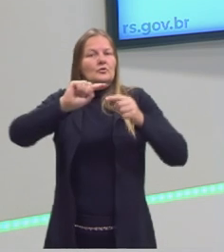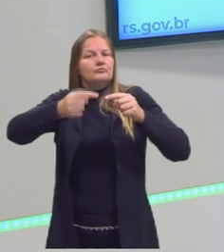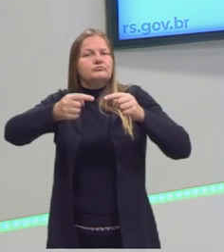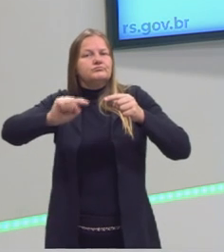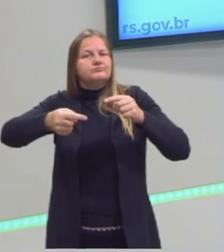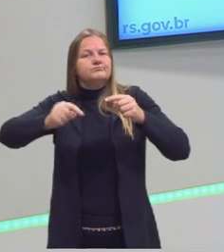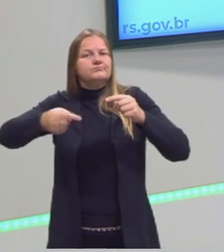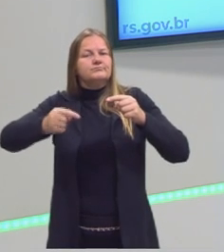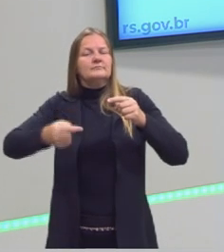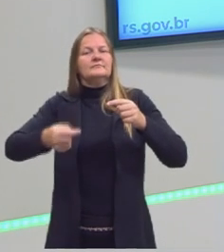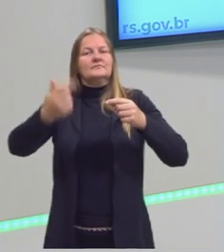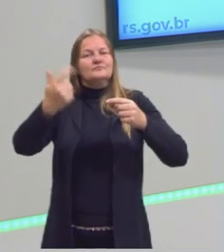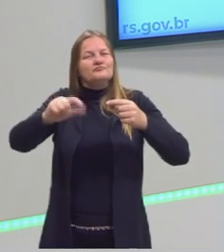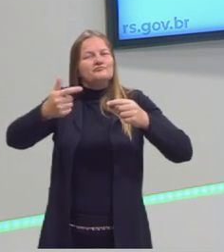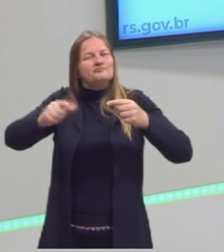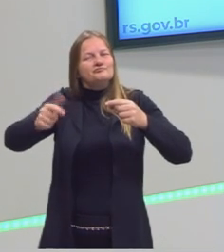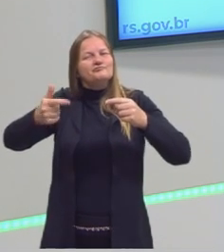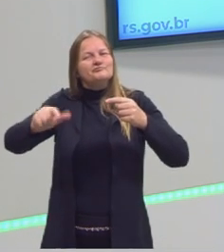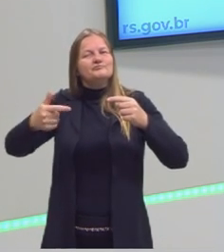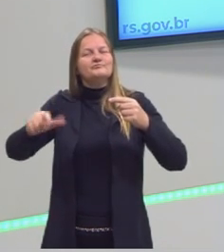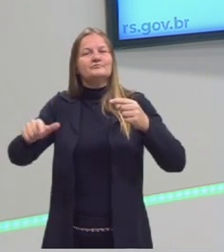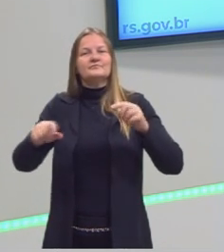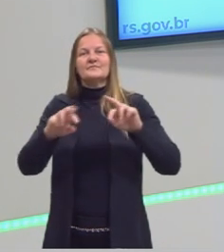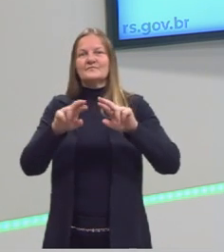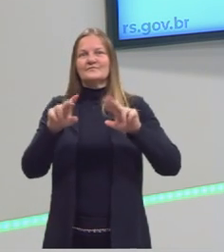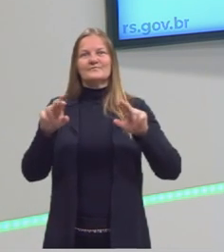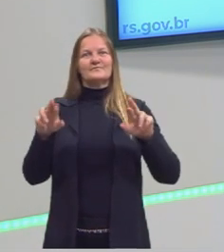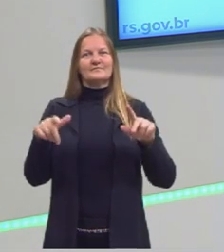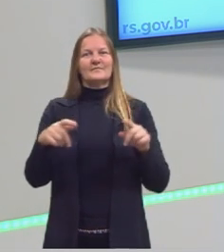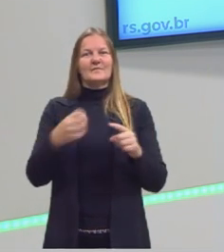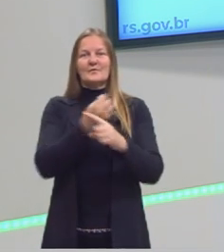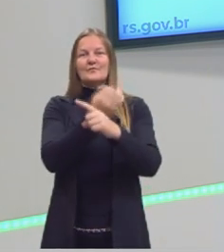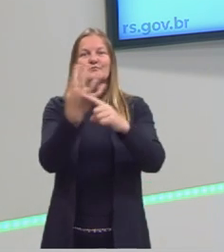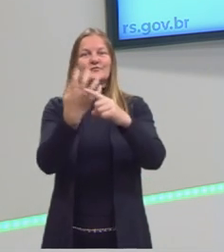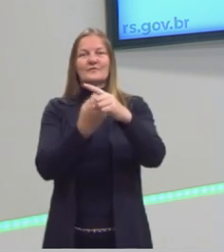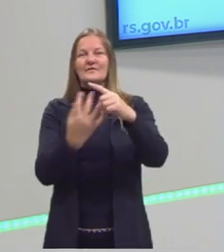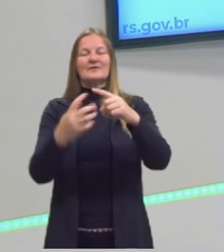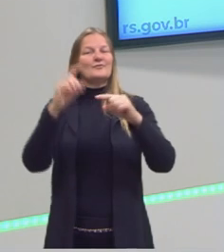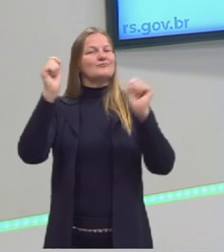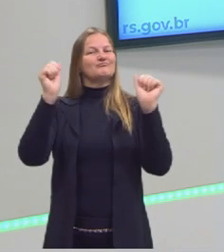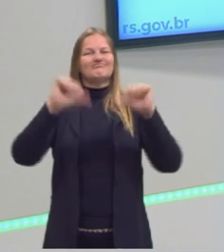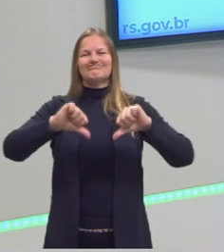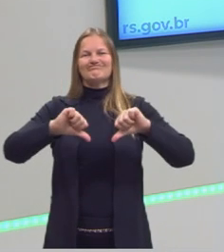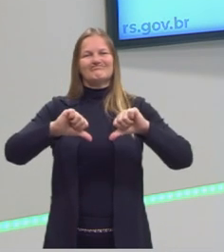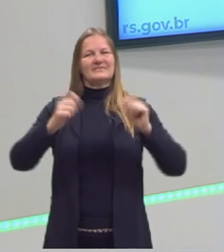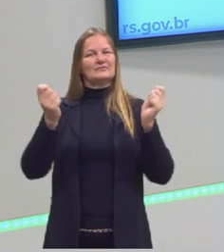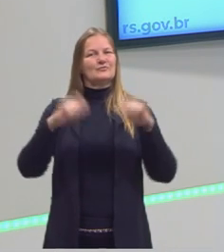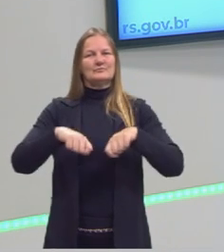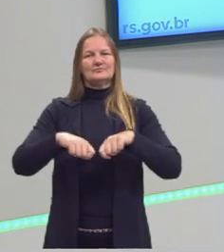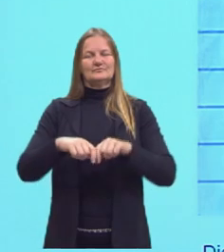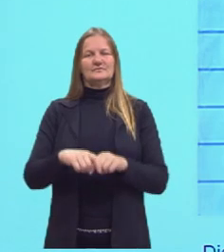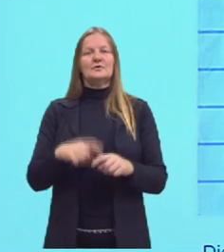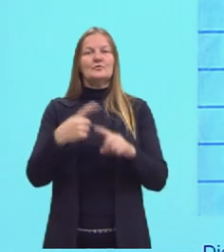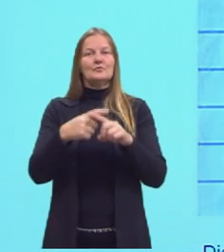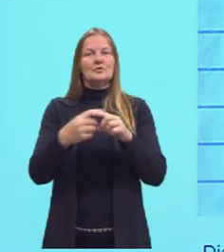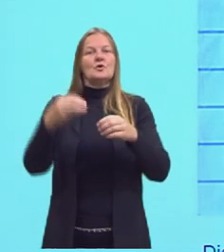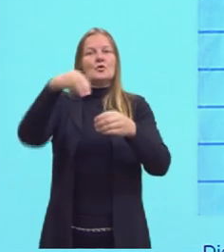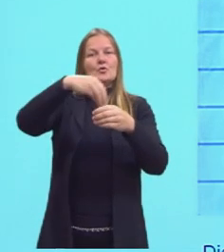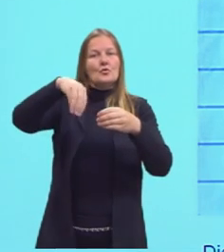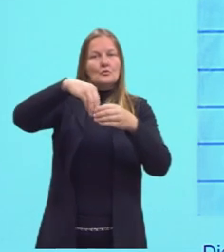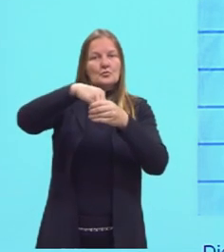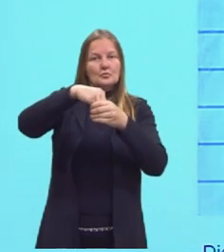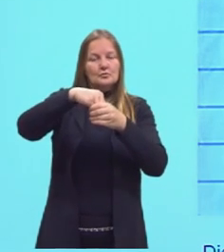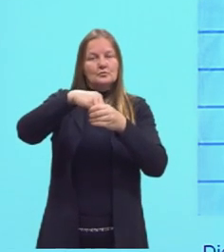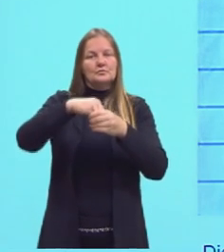mas ele vai se repetir infinitamente, mas eu não posso representar como uma fração. Então, também faz parte do conjunto dos